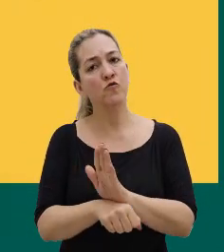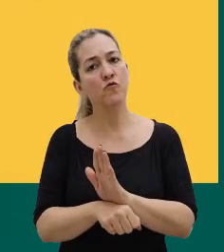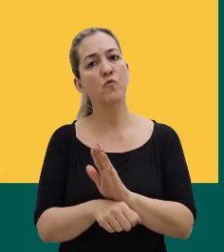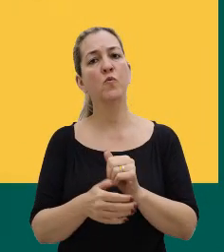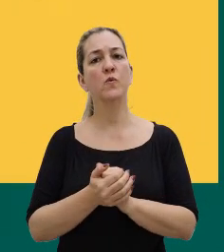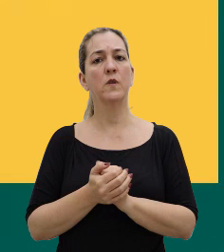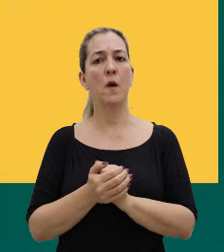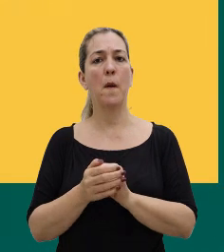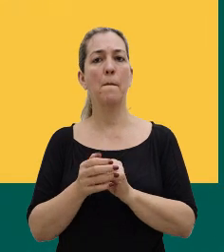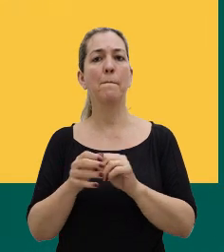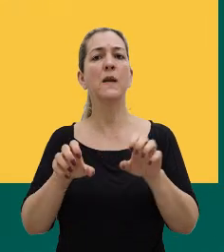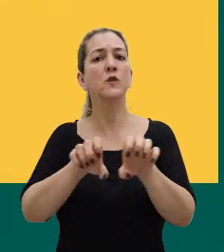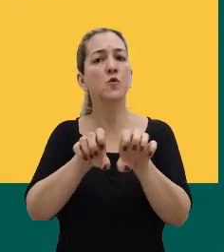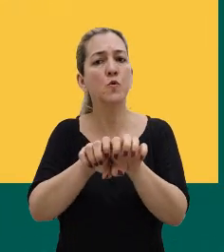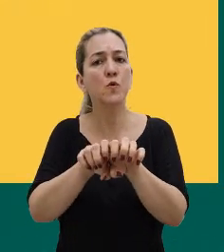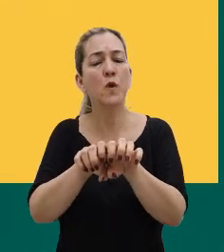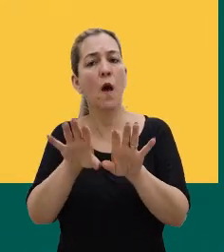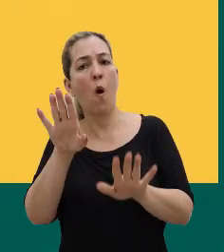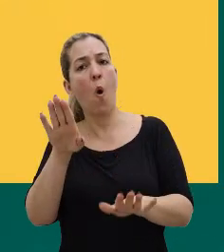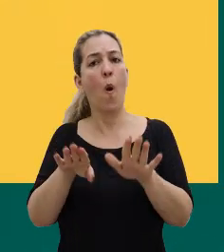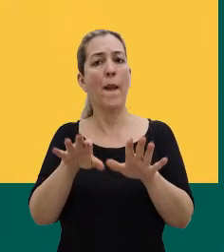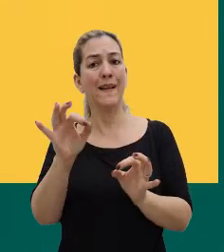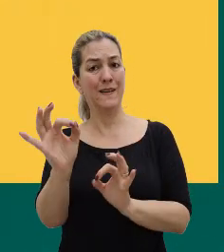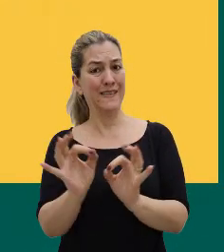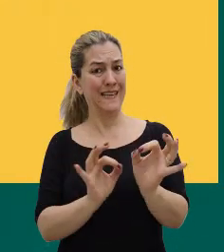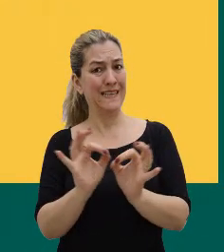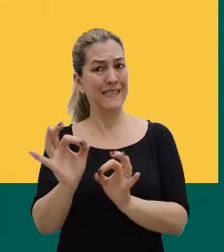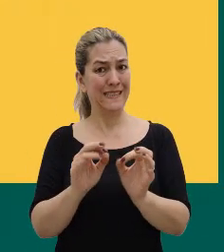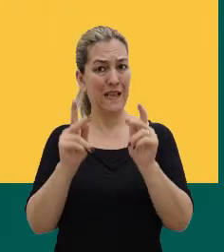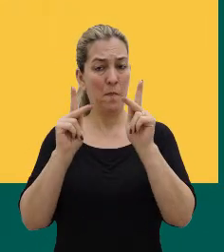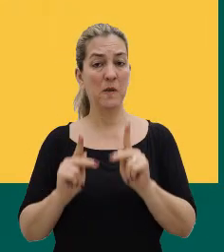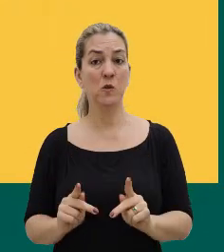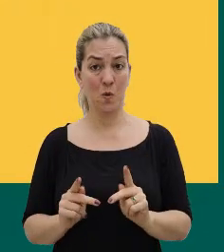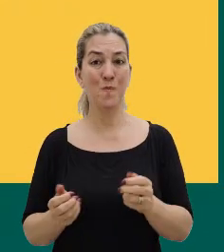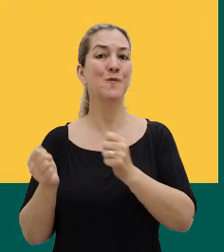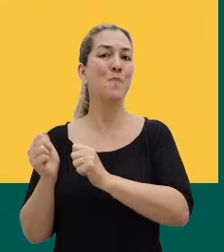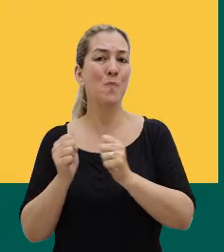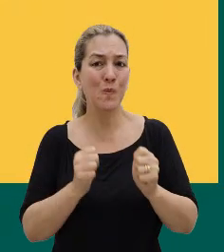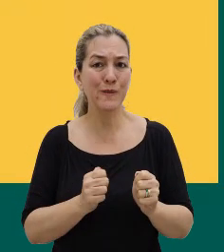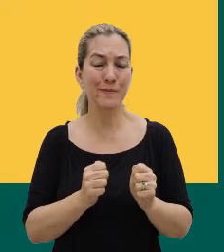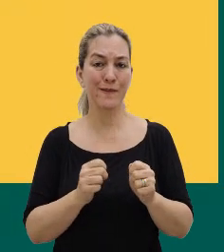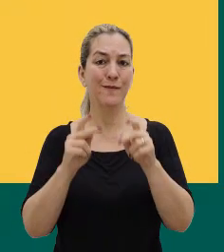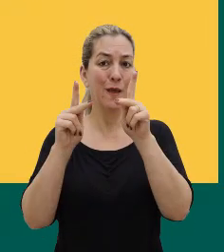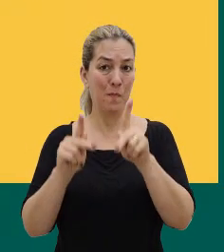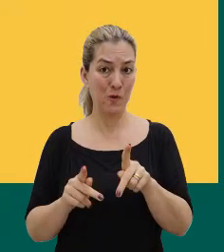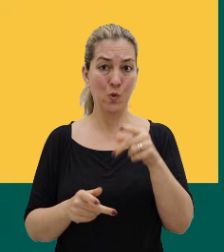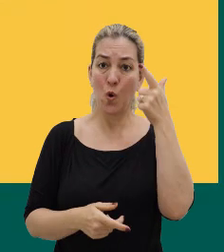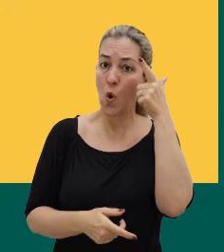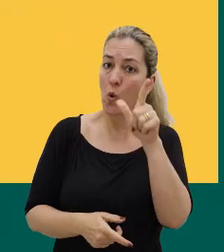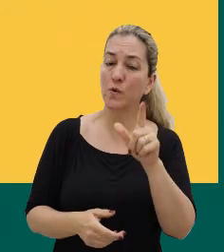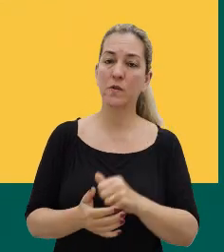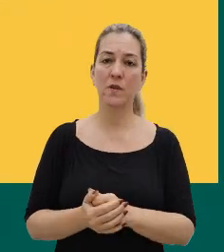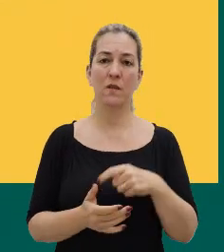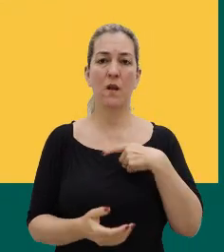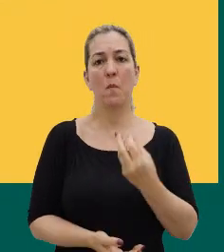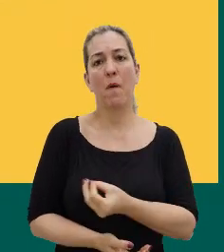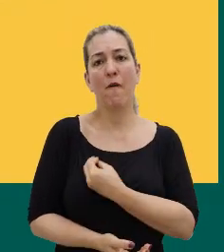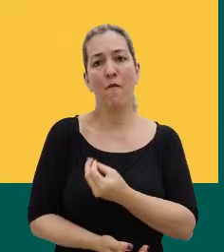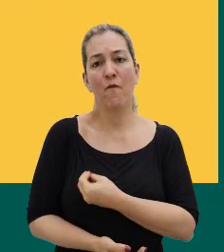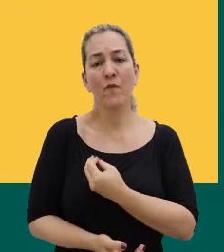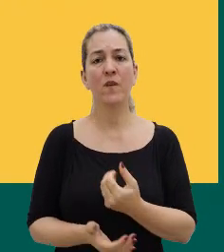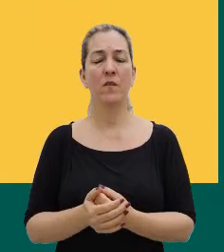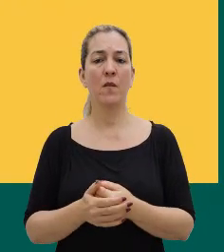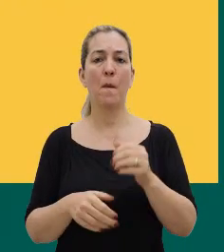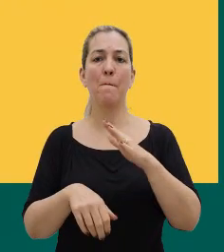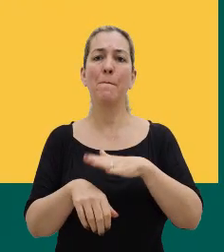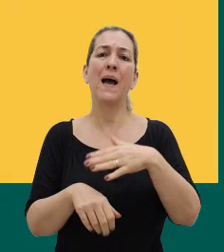estruturar esse sujeito, para estar, né, possibilitando que esse sujeito consiga ter uma vida um pouco